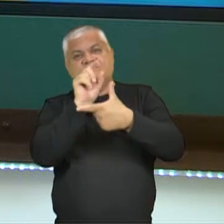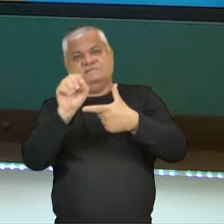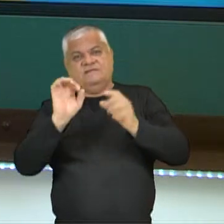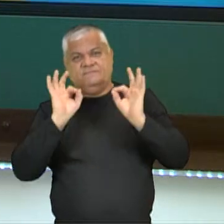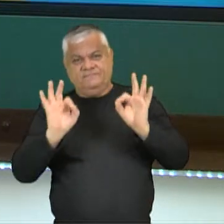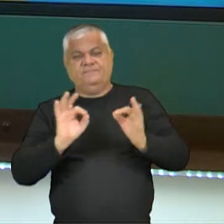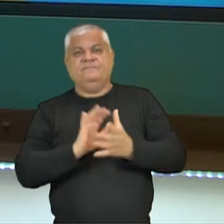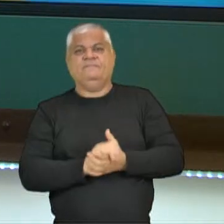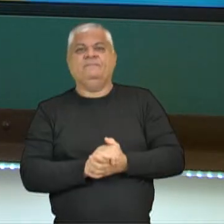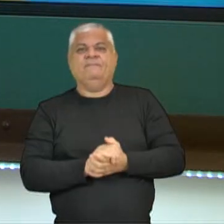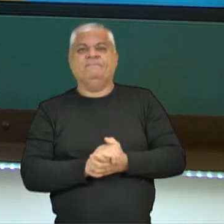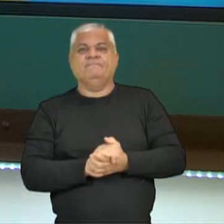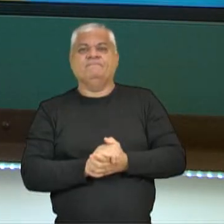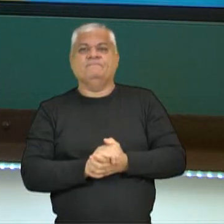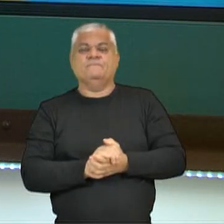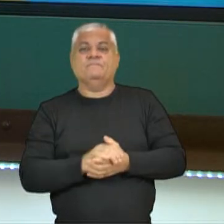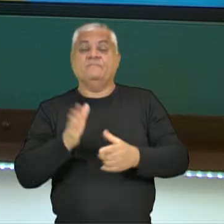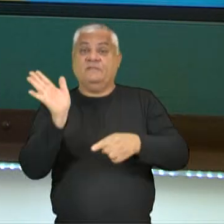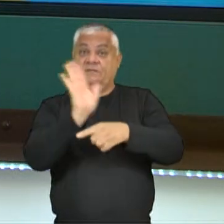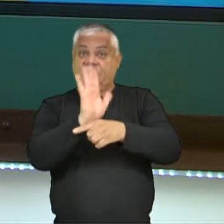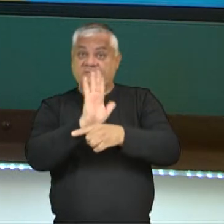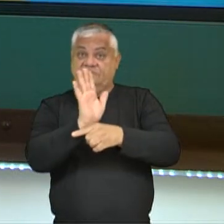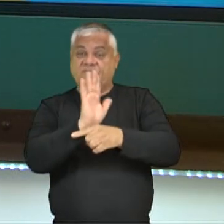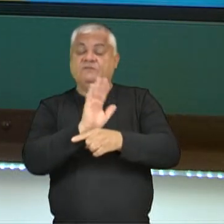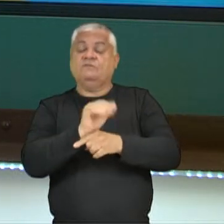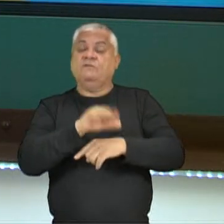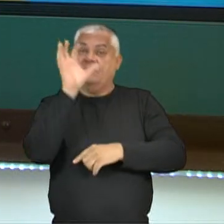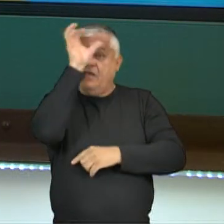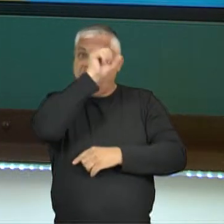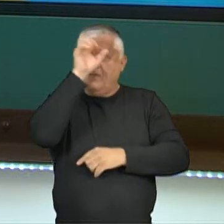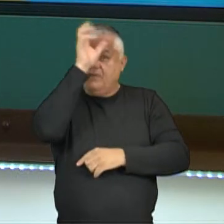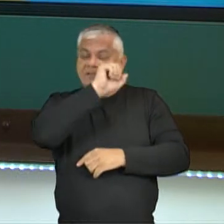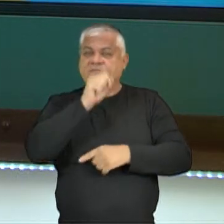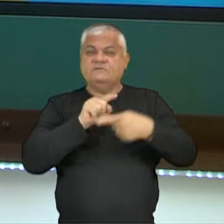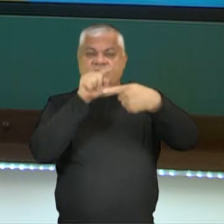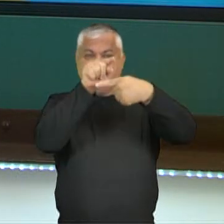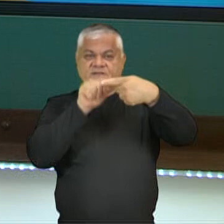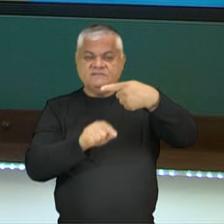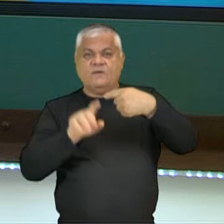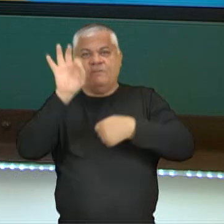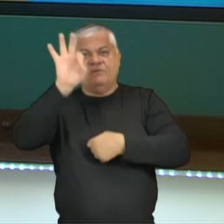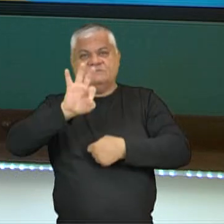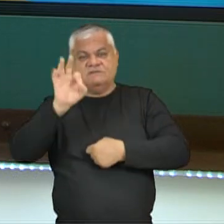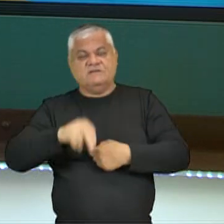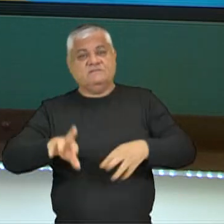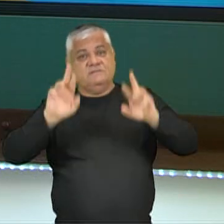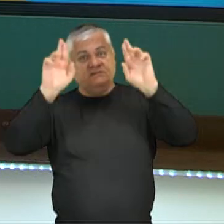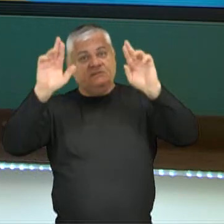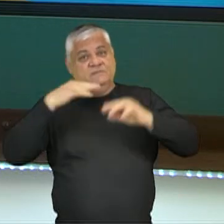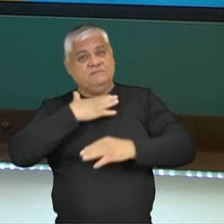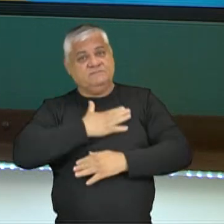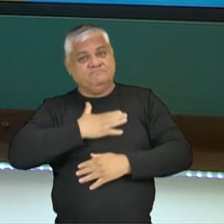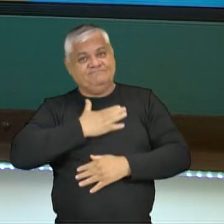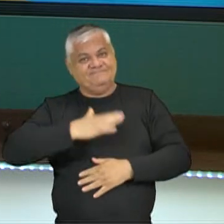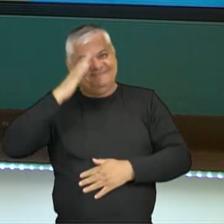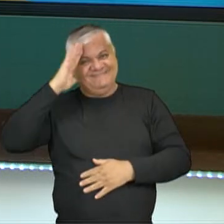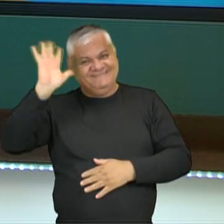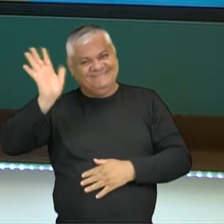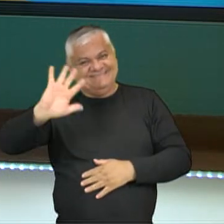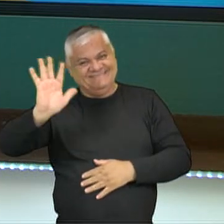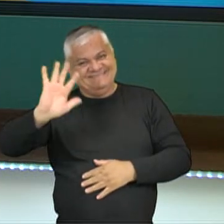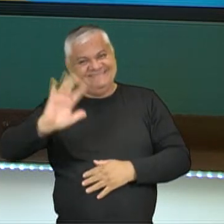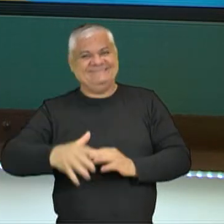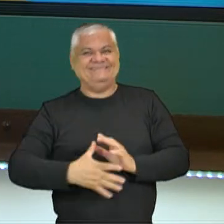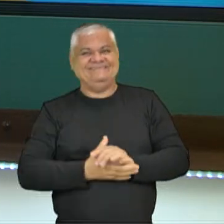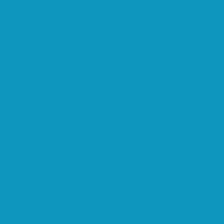joia? Beleza? Então, neste vídeo, nós falamos sobre fração e porcentagem. Espero aí que vocês tenham gostado e até